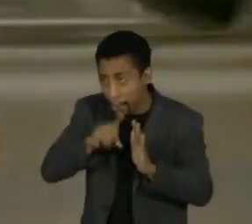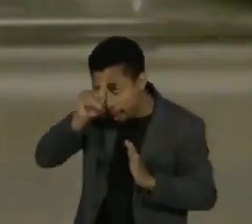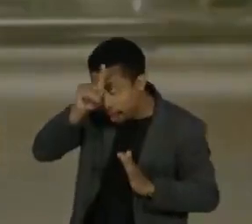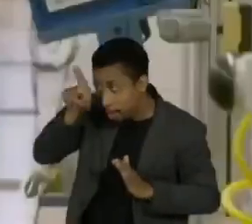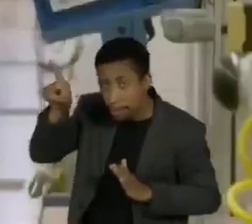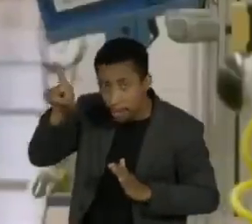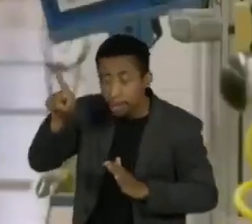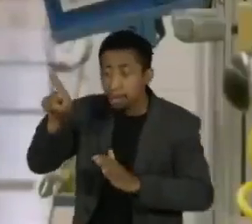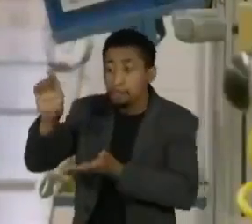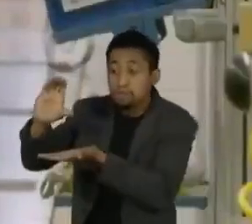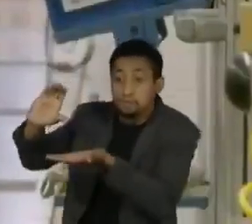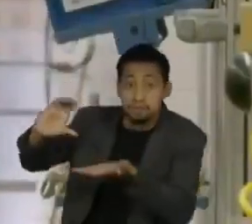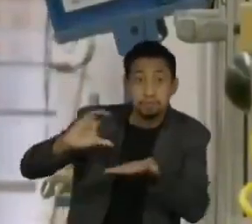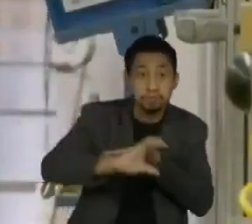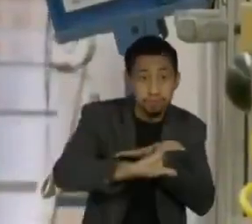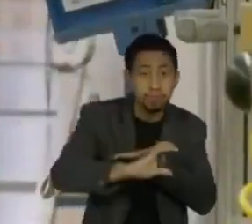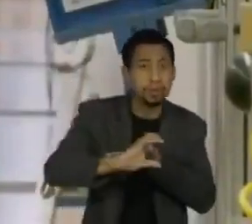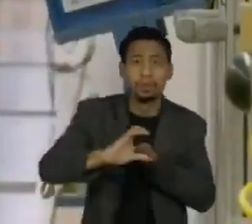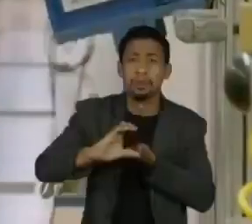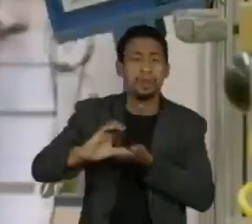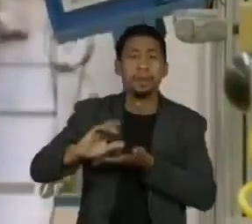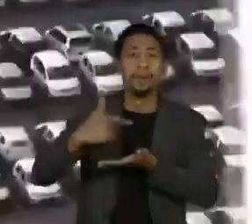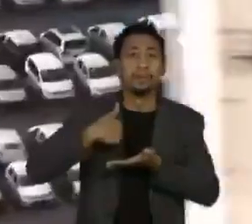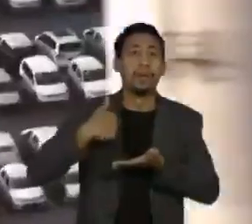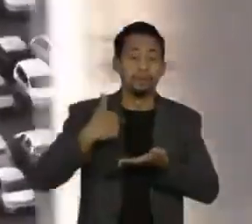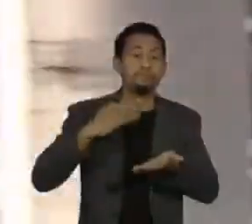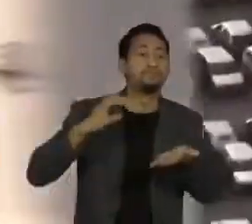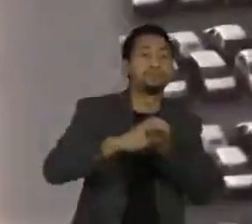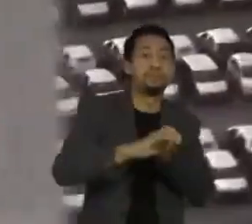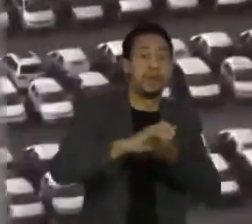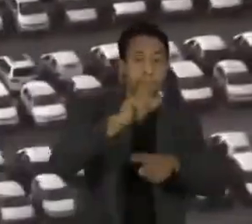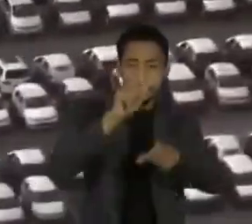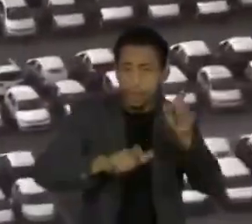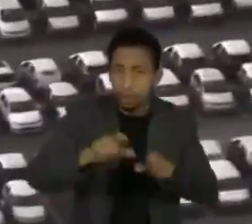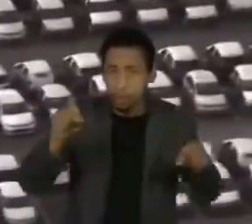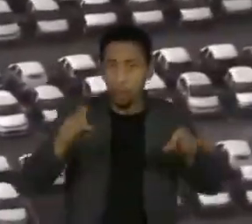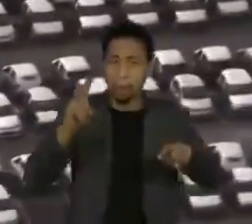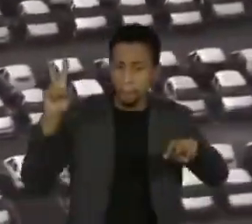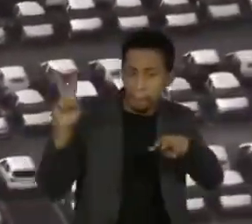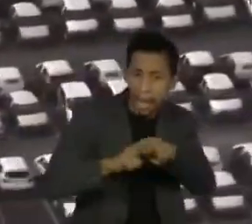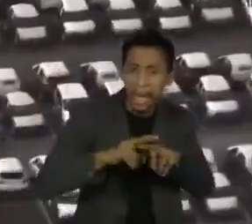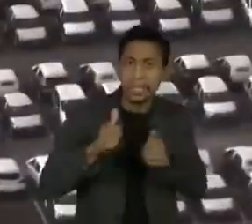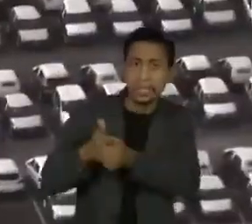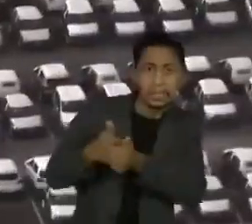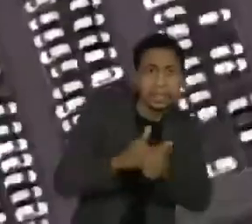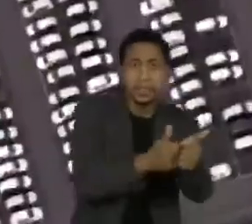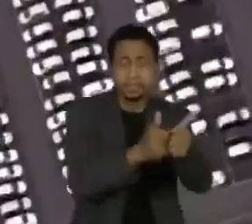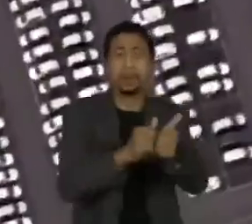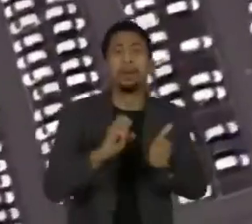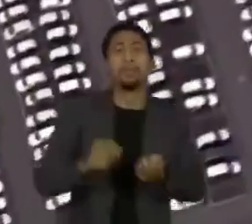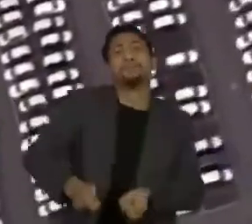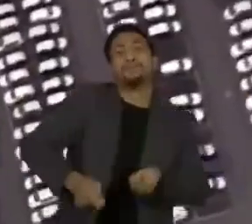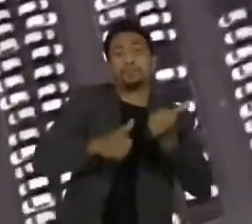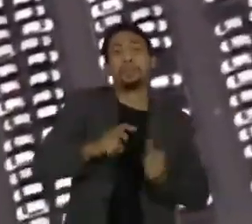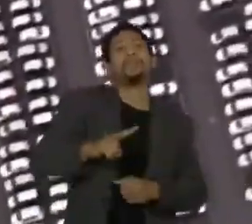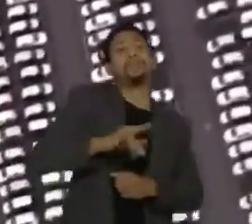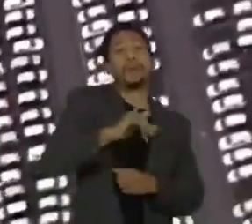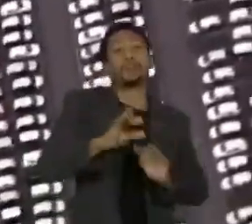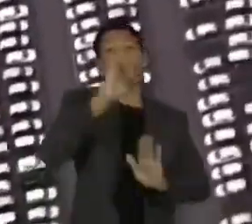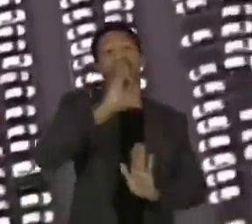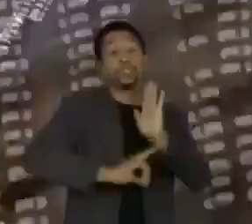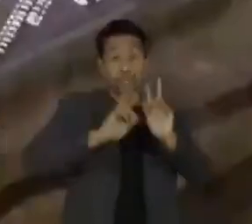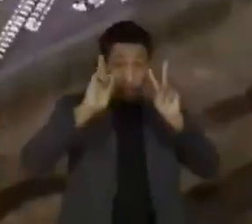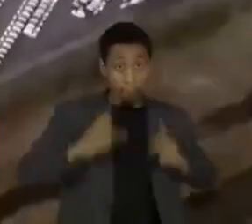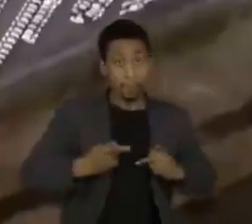300 mil reais a ex-funcionários presos, perseguidos ou torturados, bem como iniciativas de promoção de direitos